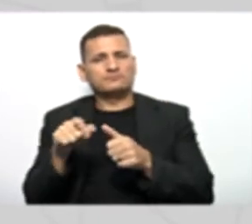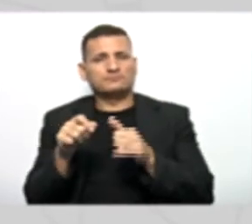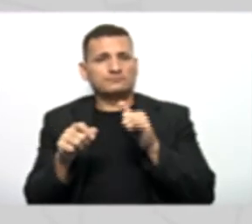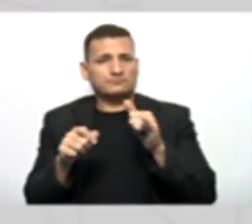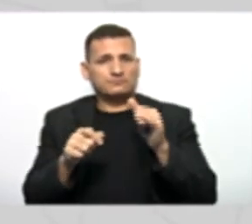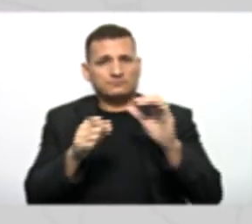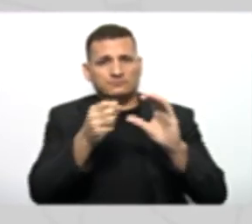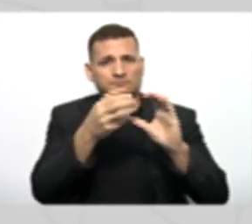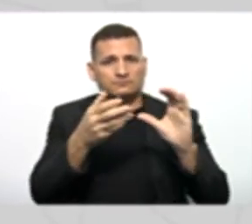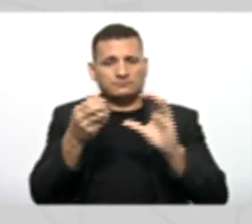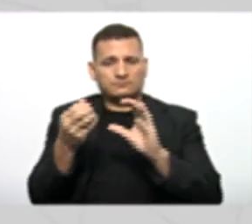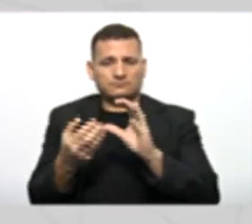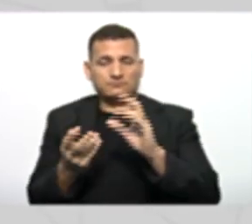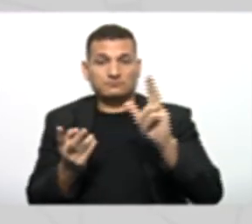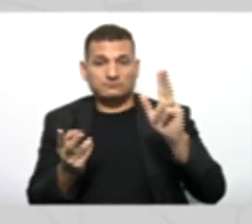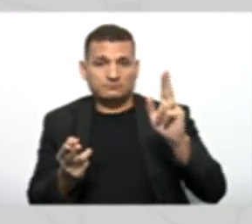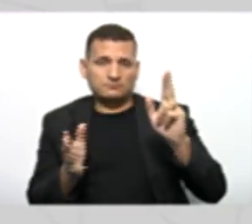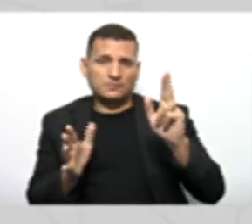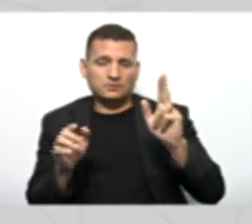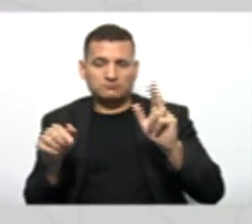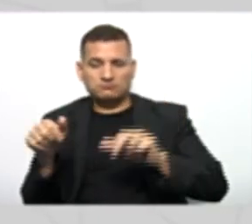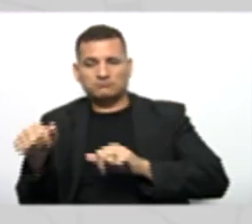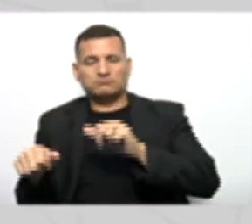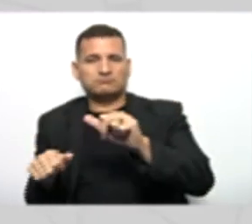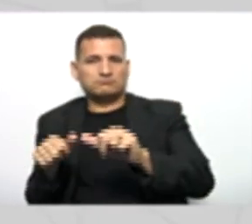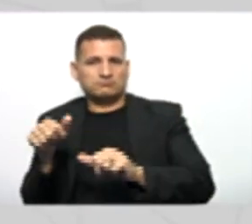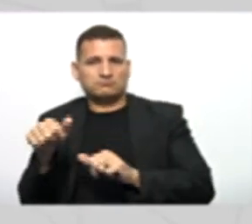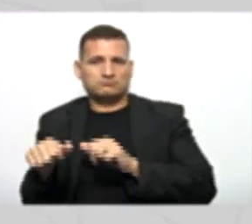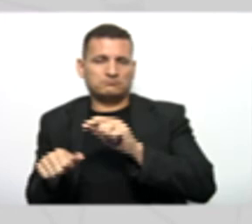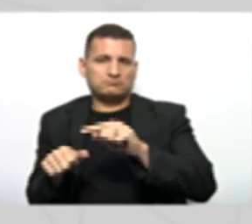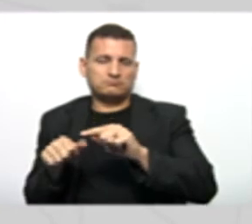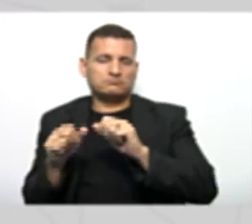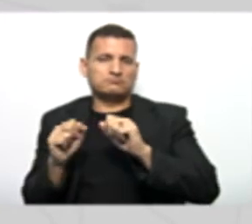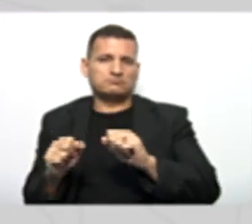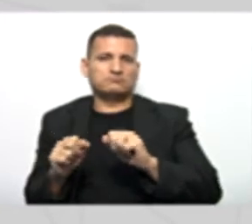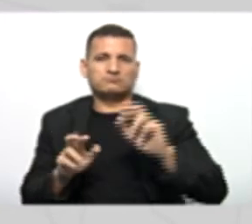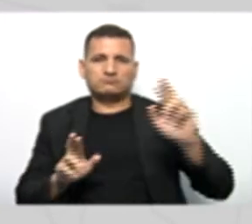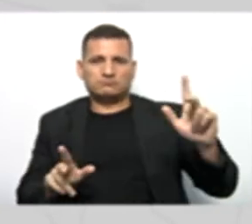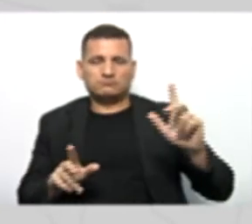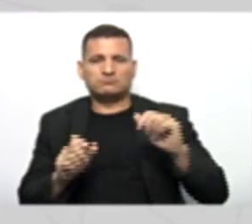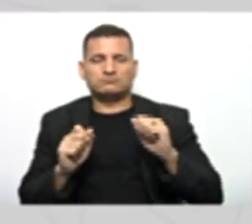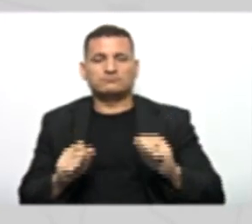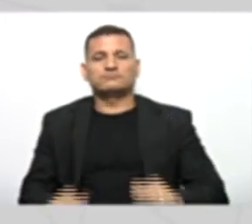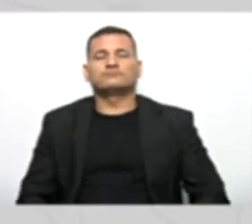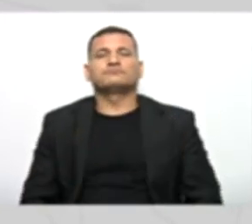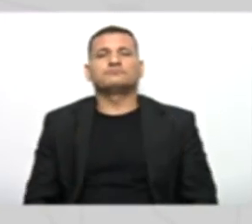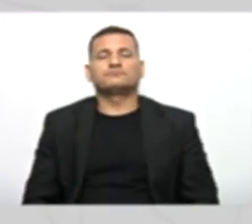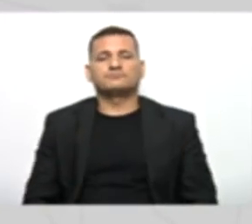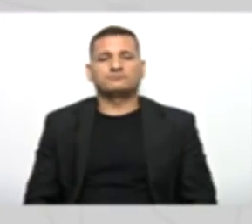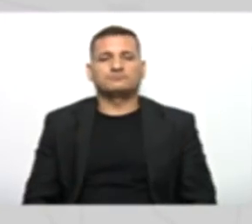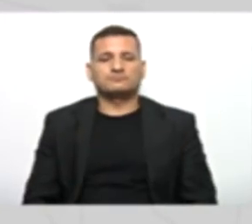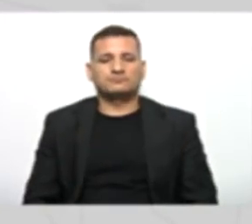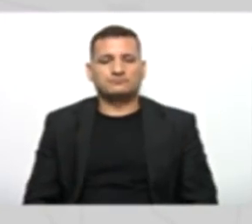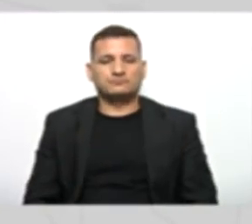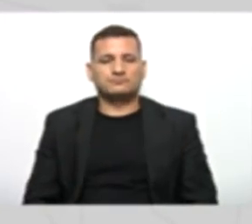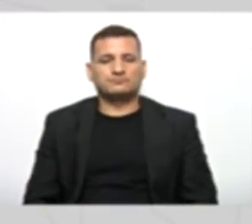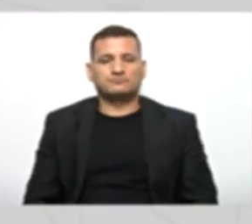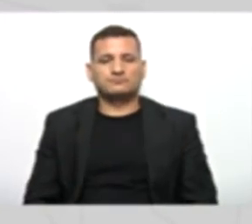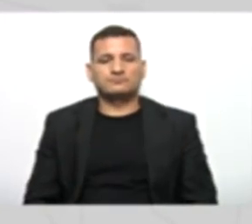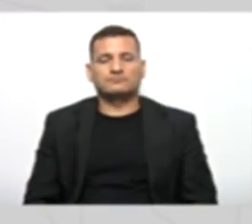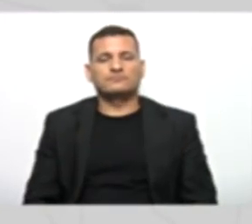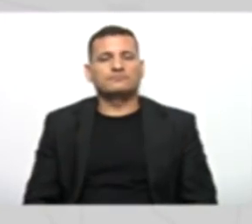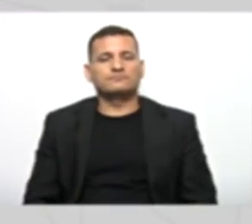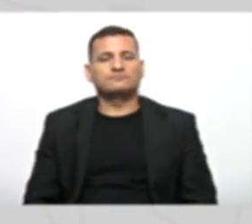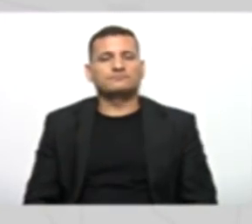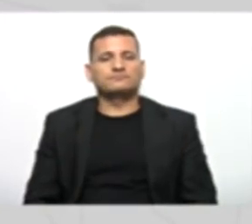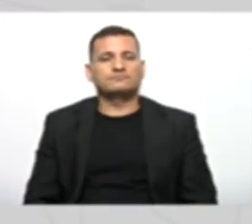Sejam tratados De formas diferentes Portanto Foi assim que Aconteceu A mudança